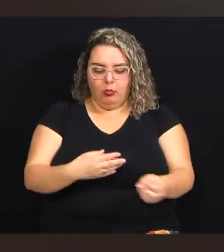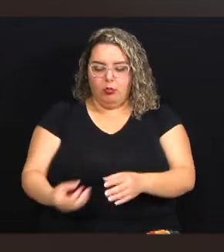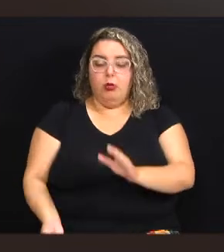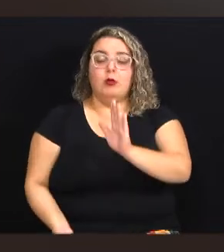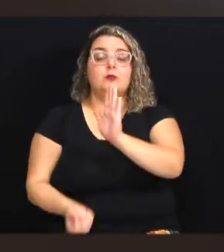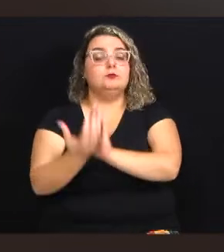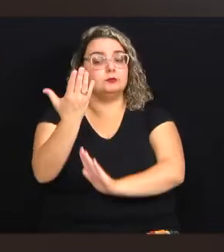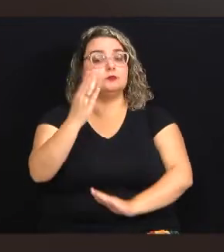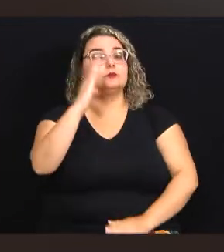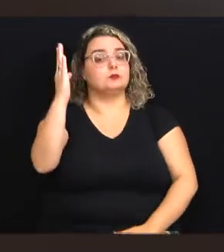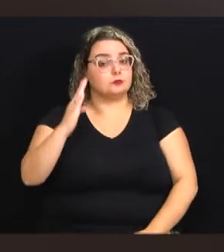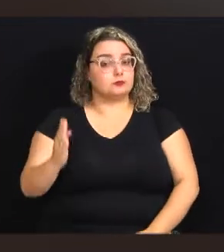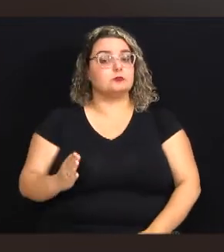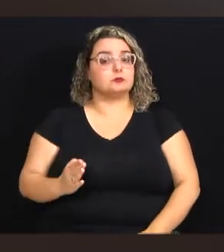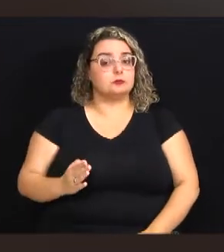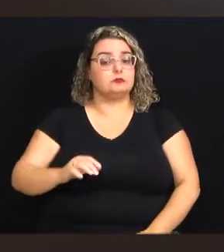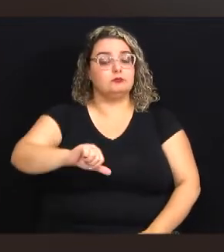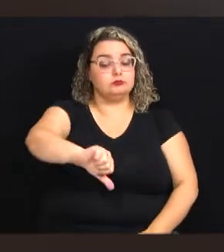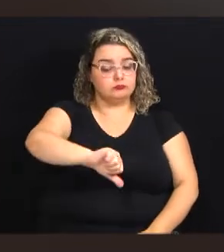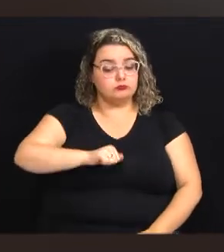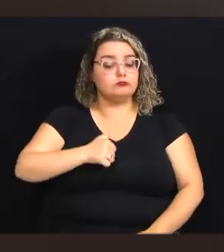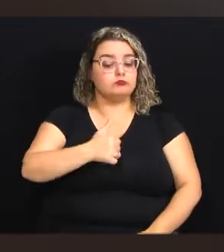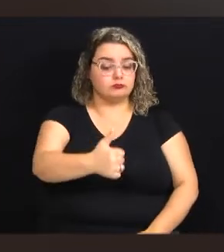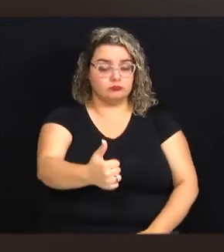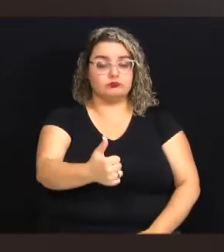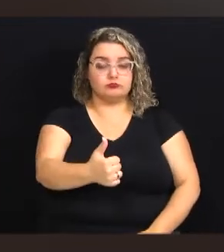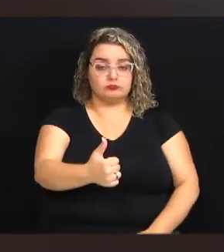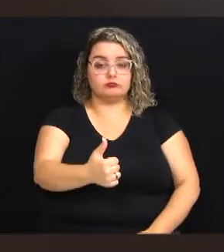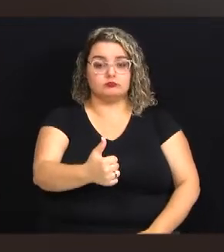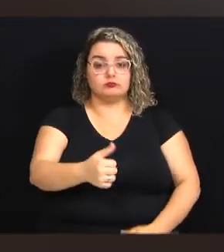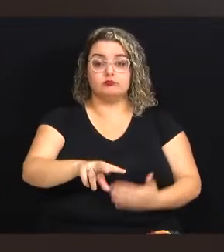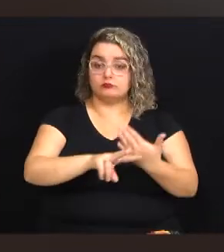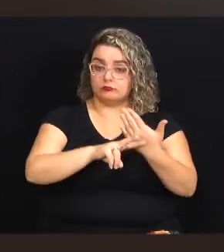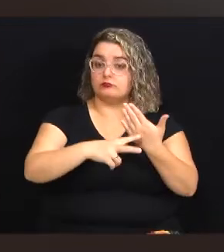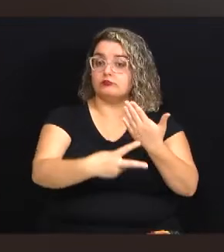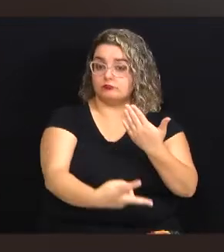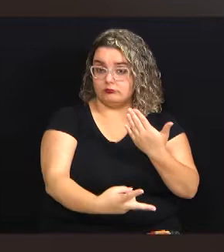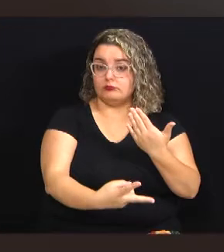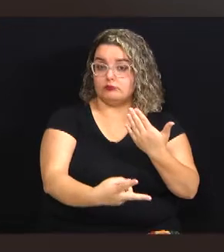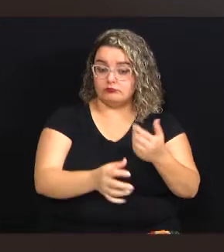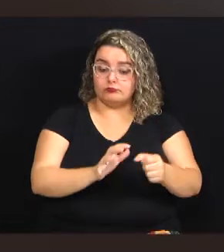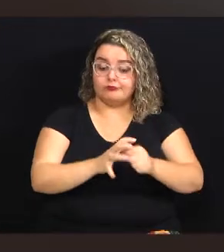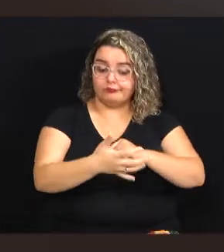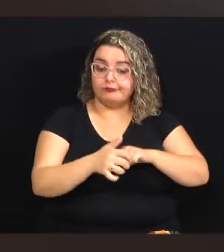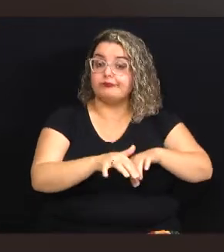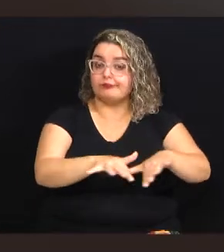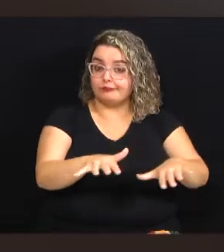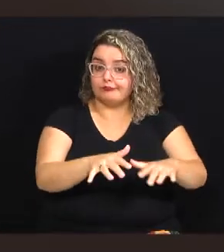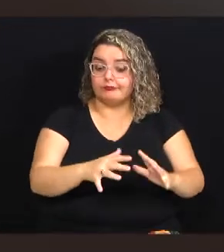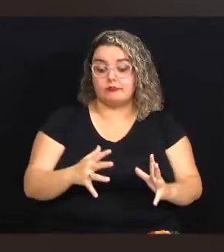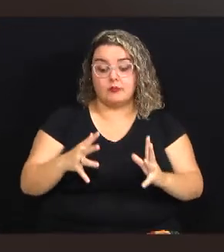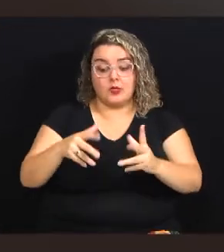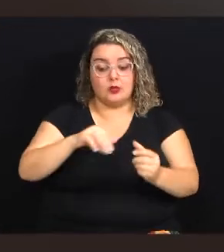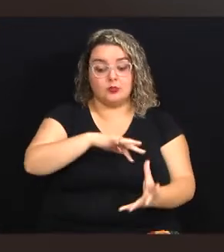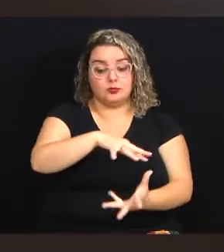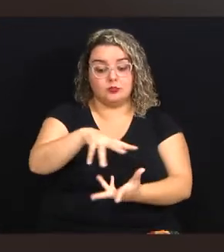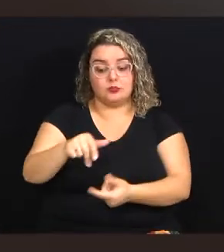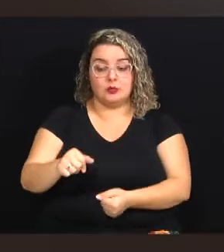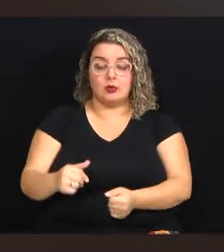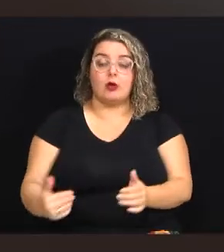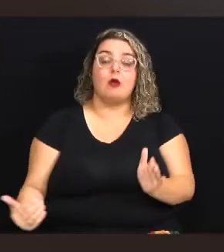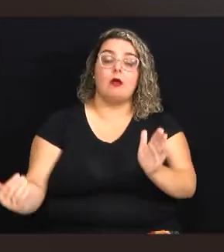seguido pela resiliência ante os efeitos devastadores de uma pandemia de escala global até o